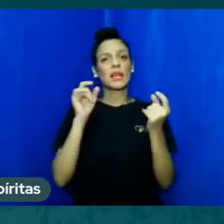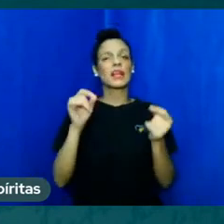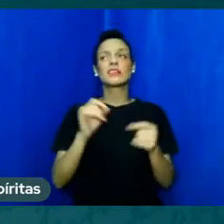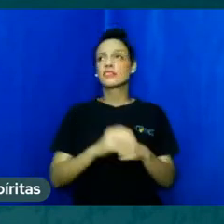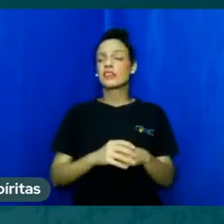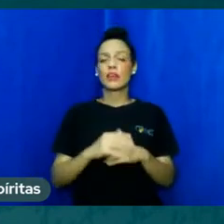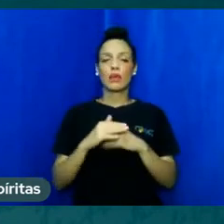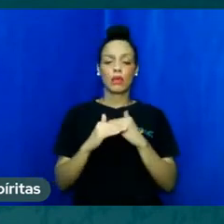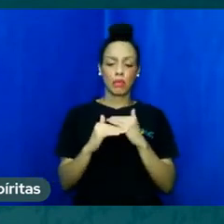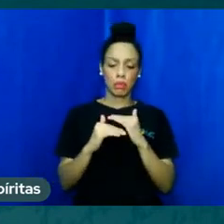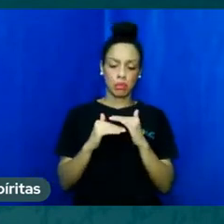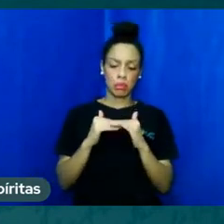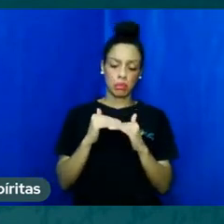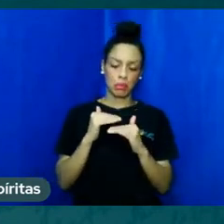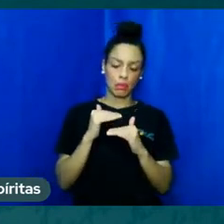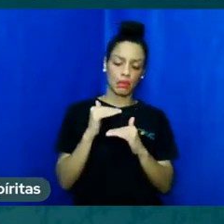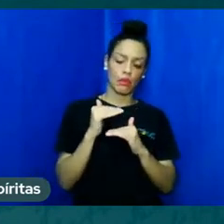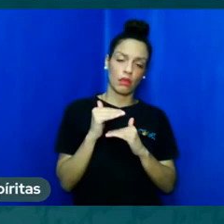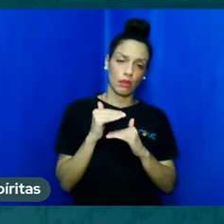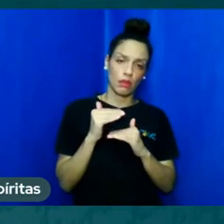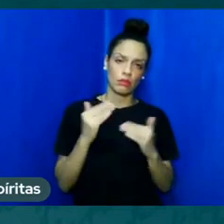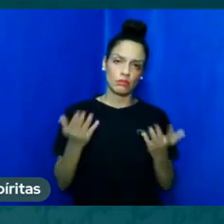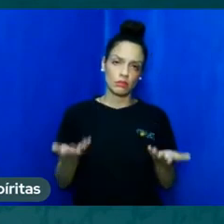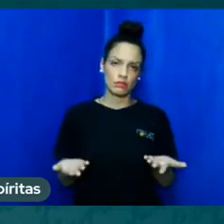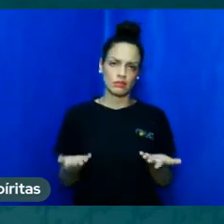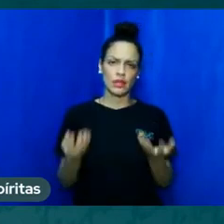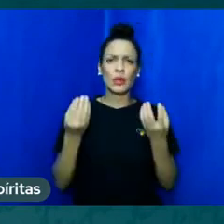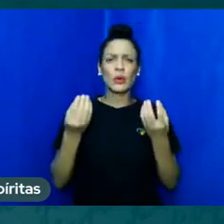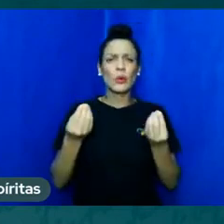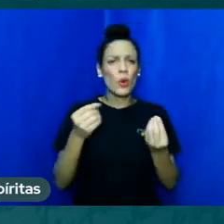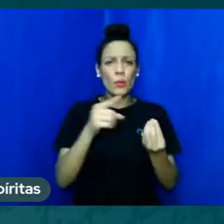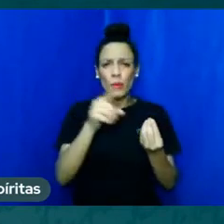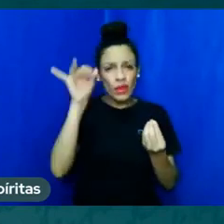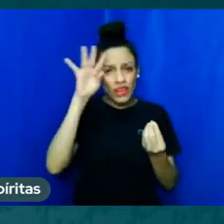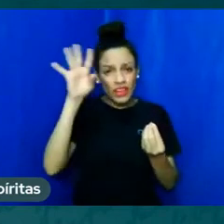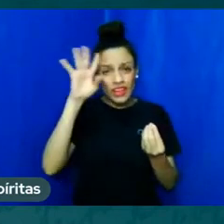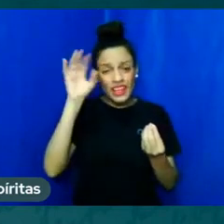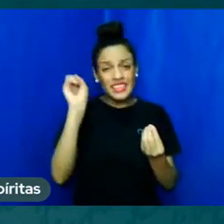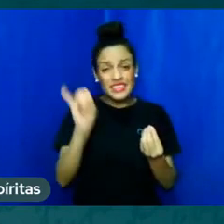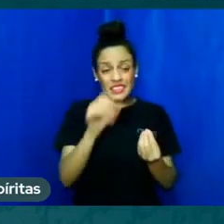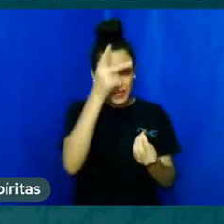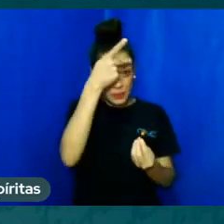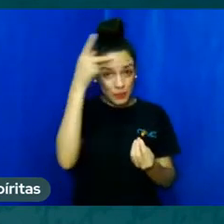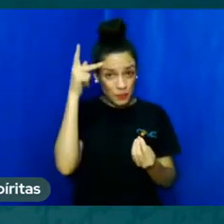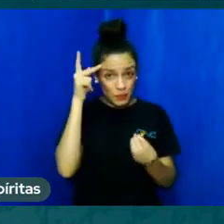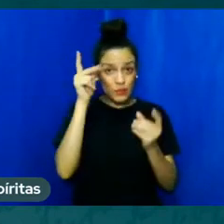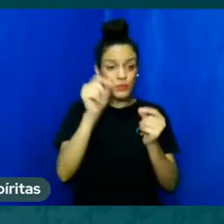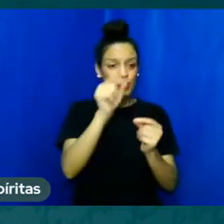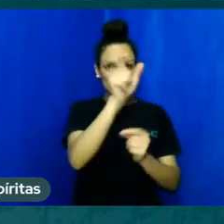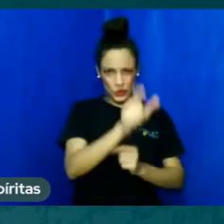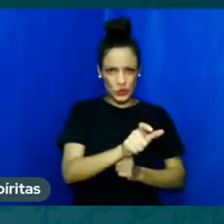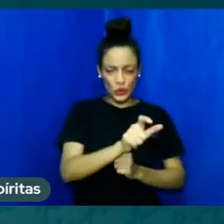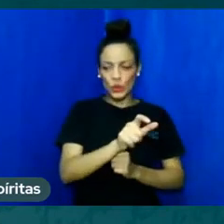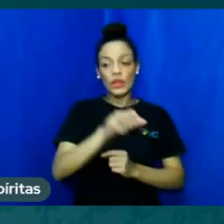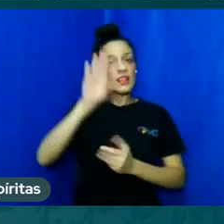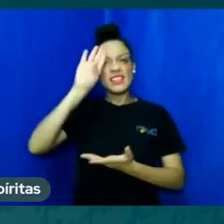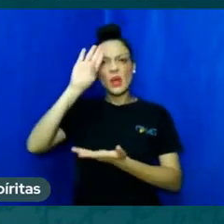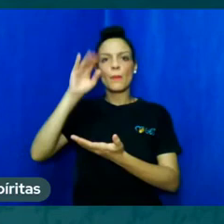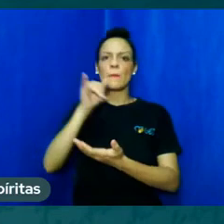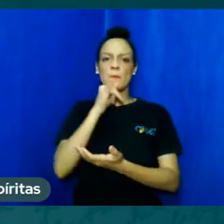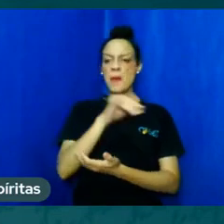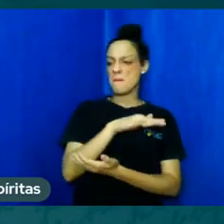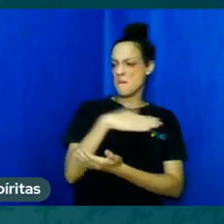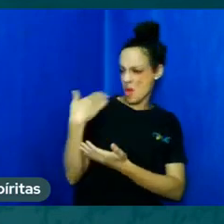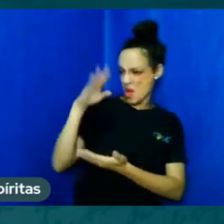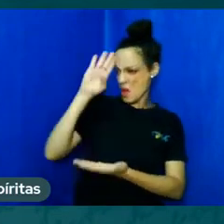achando que depois da morte não dá nada. Aqui na Terra não dá nada. E depois também não